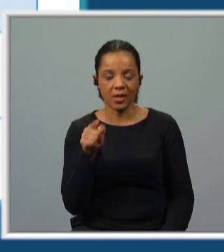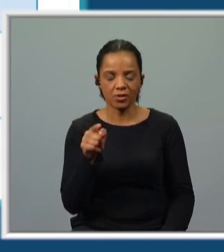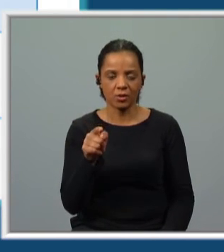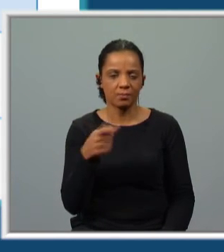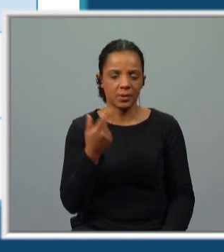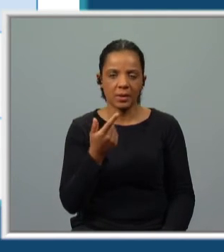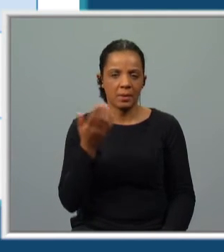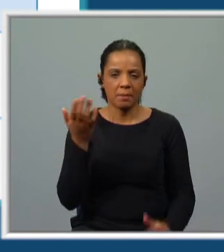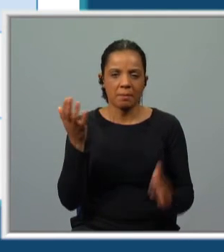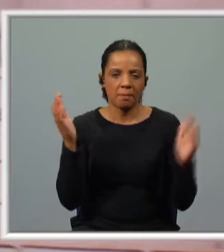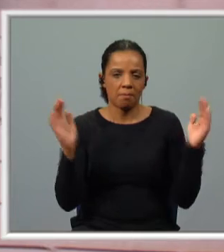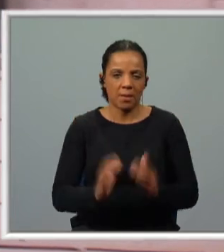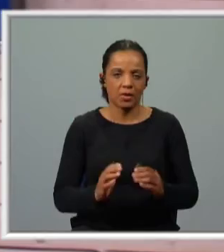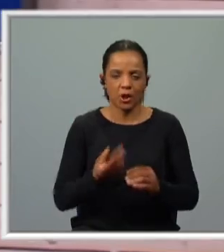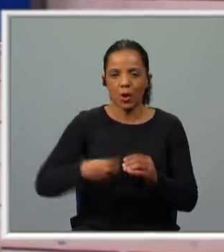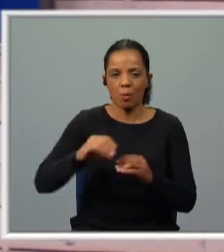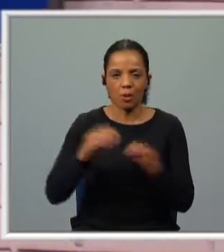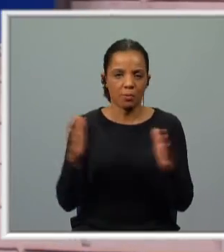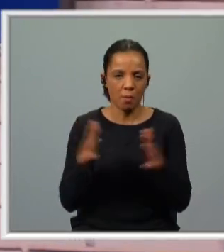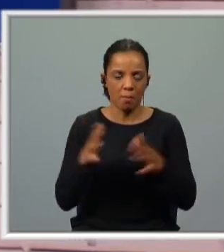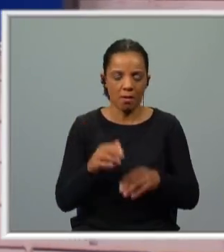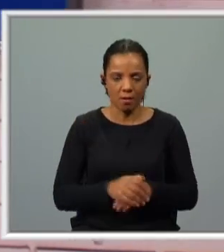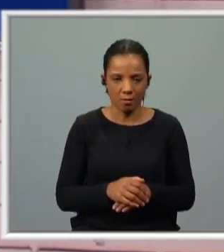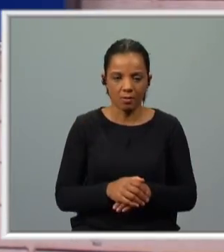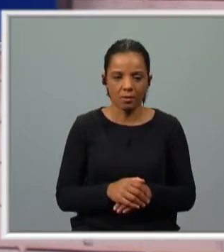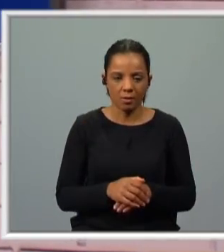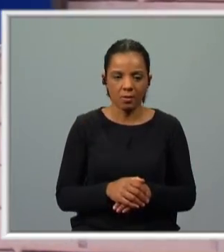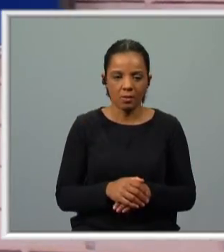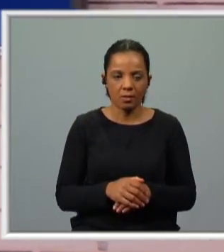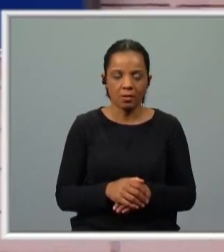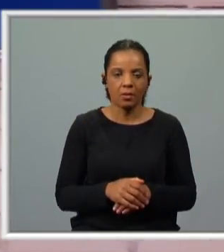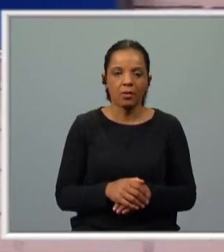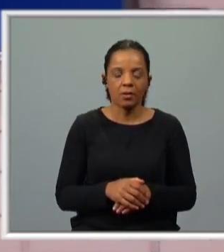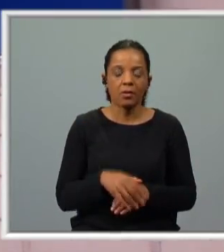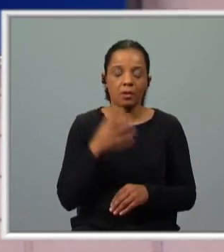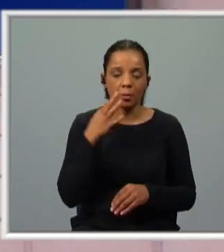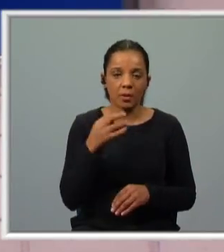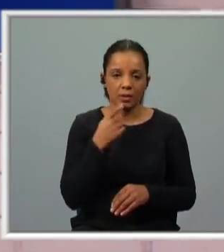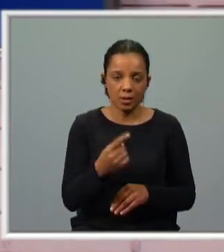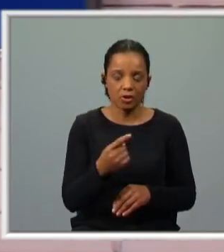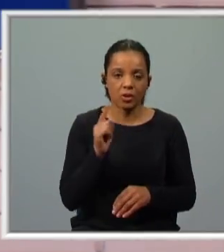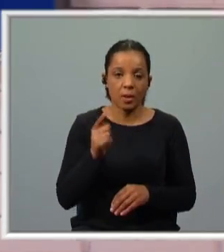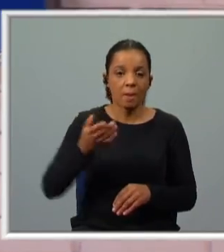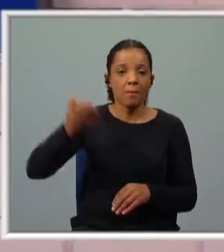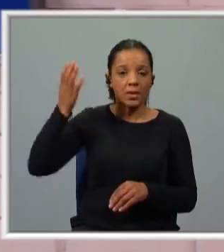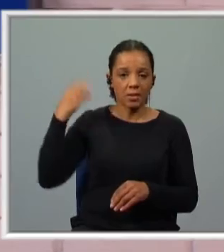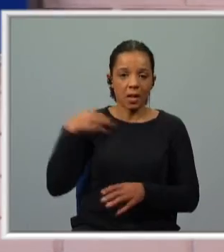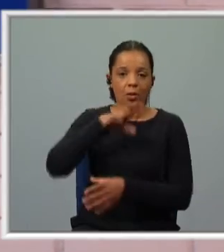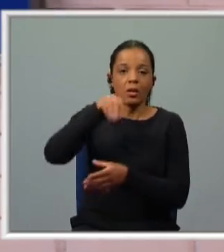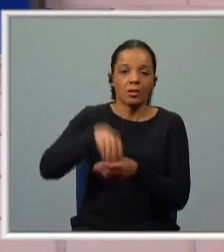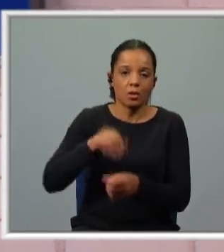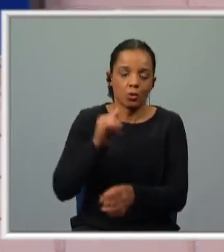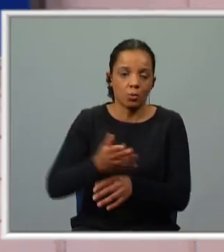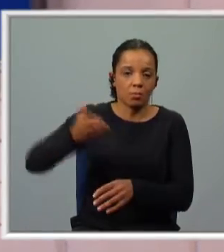usas menos, que usas na sua forma composta a maior parte das vezes. Manuel, tinha tido um sonho. Portanto, um passado dentro de outro